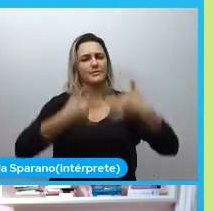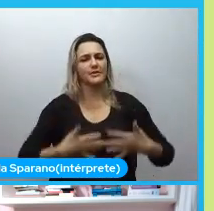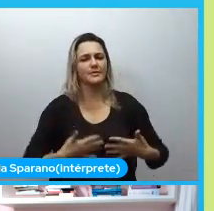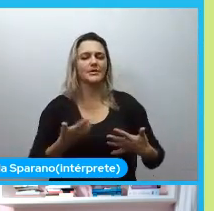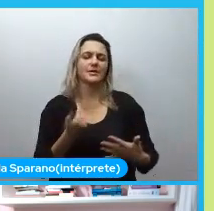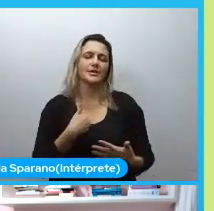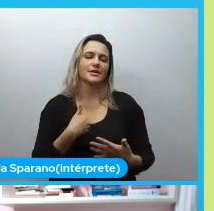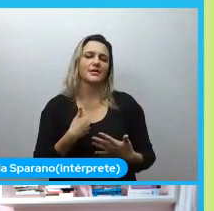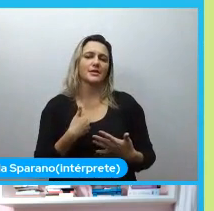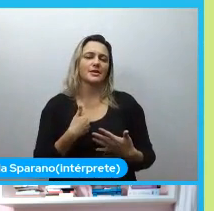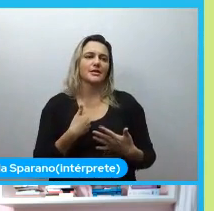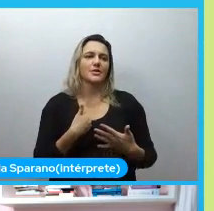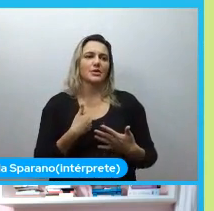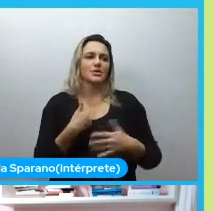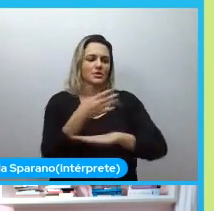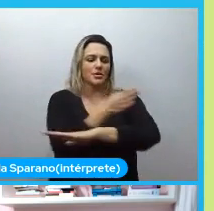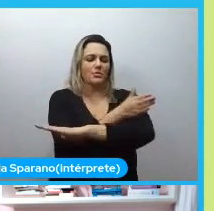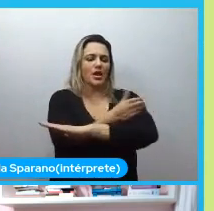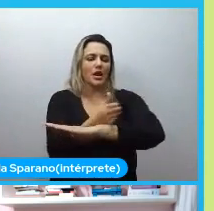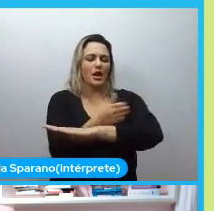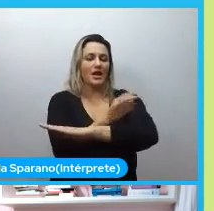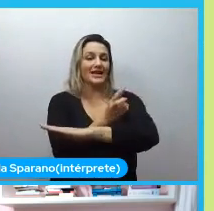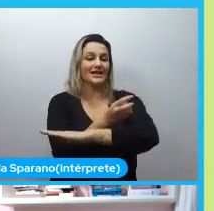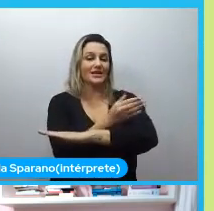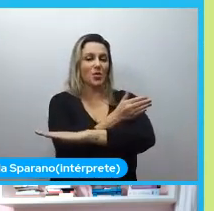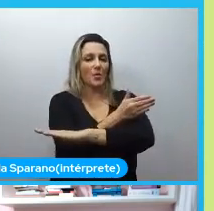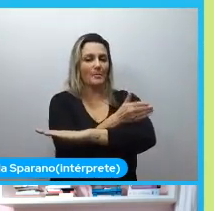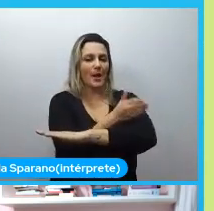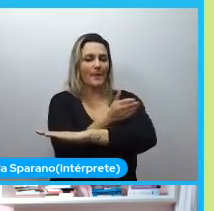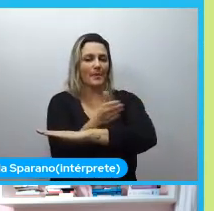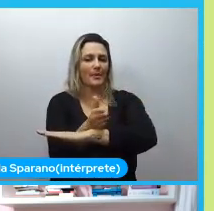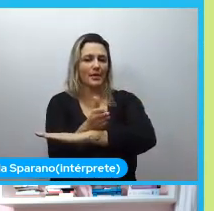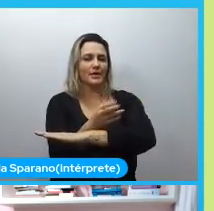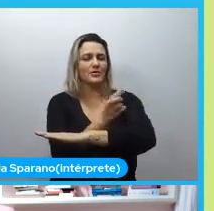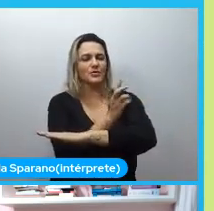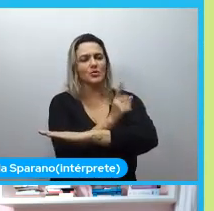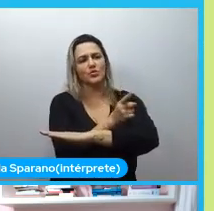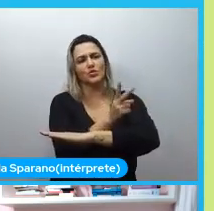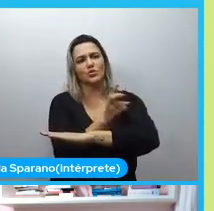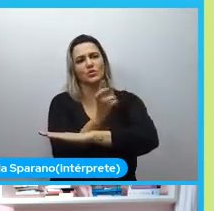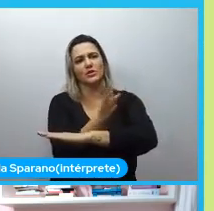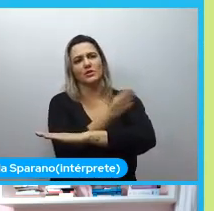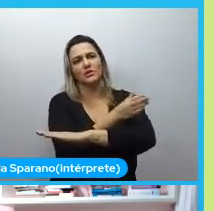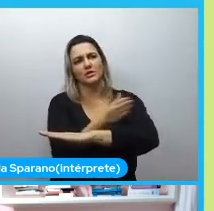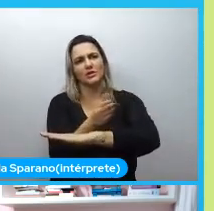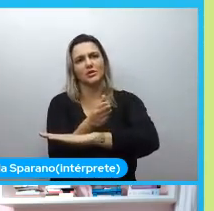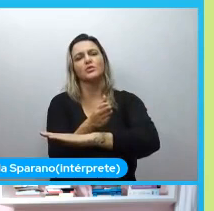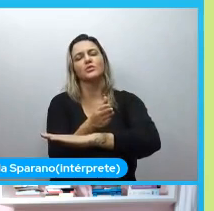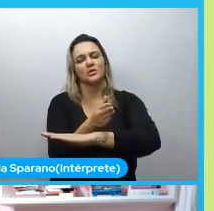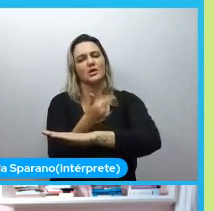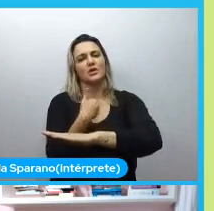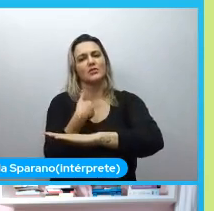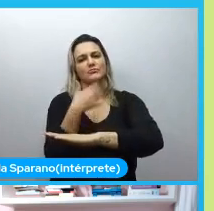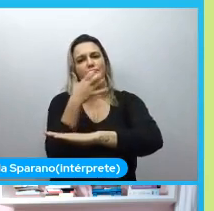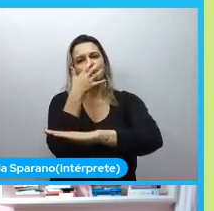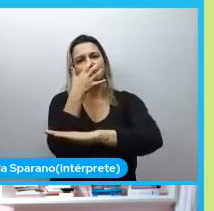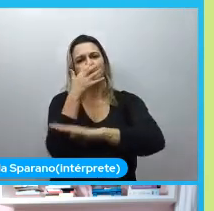fiquei mais ativa durante os três primeiros anos da comunidade. E atualmente tem outras mulheres incríveis que estão